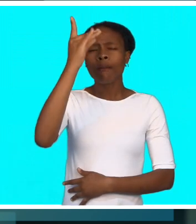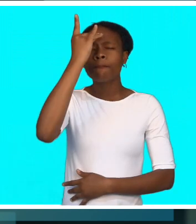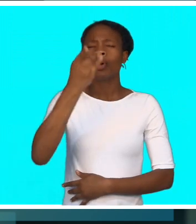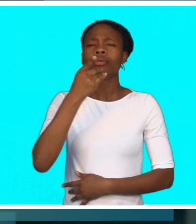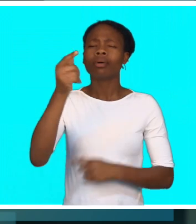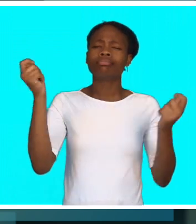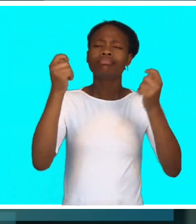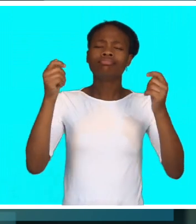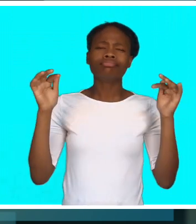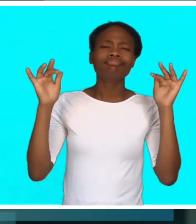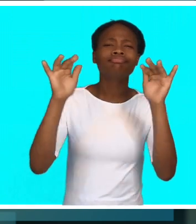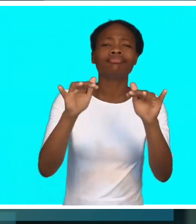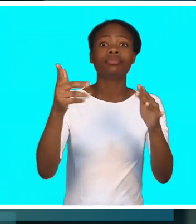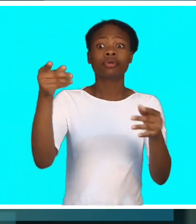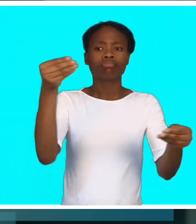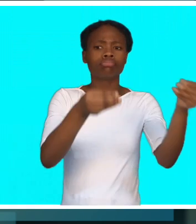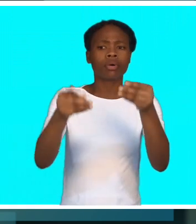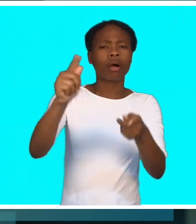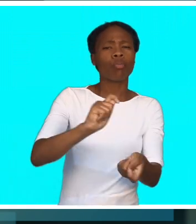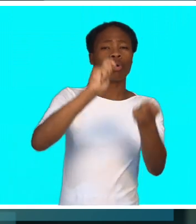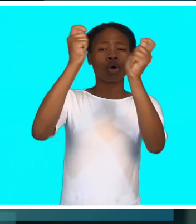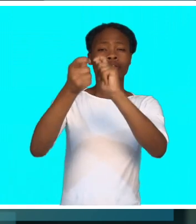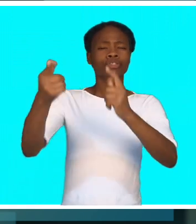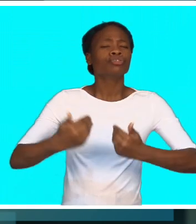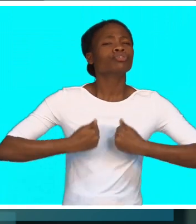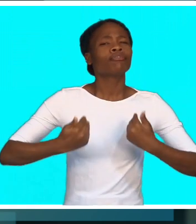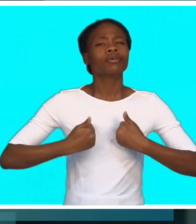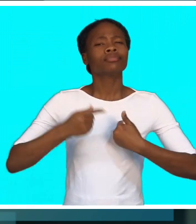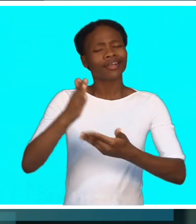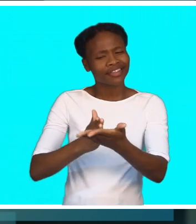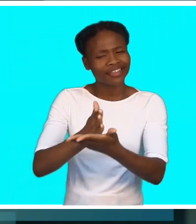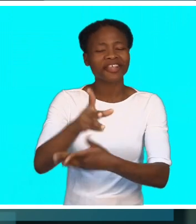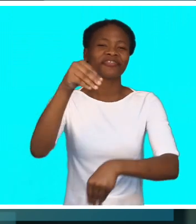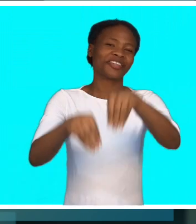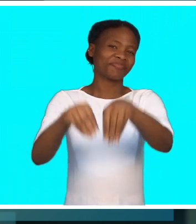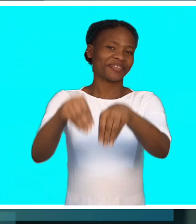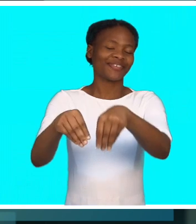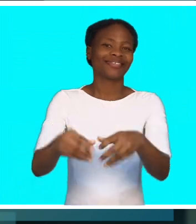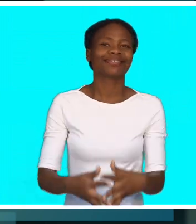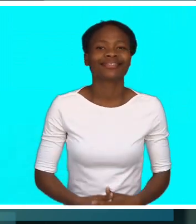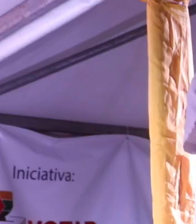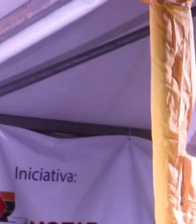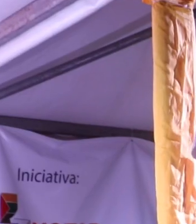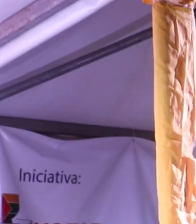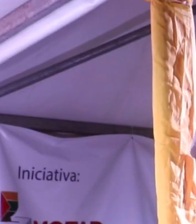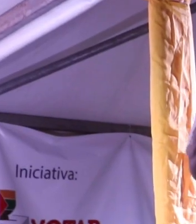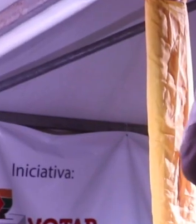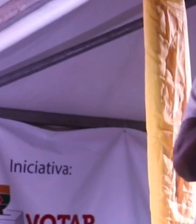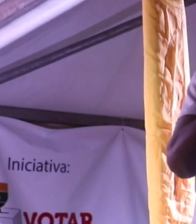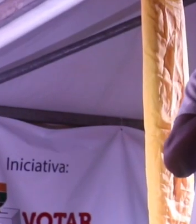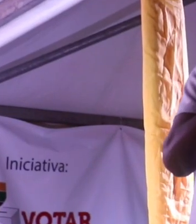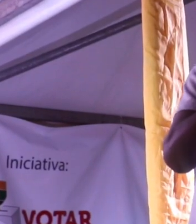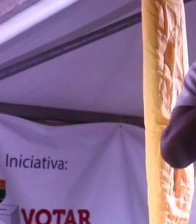evento, os artistas esperam dar o seu contributo na mudança de comportamento, sobretudo dos jovens, em relação ao